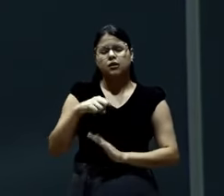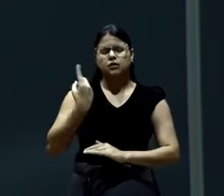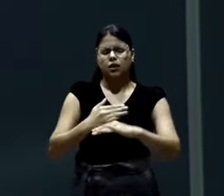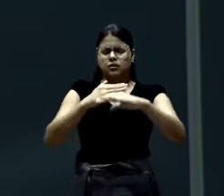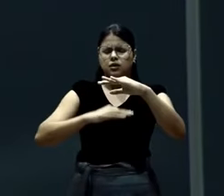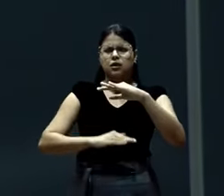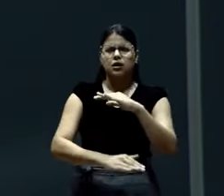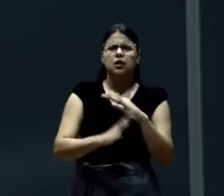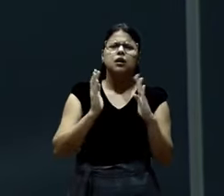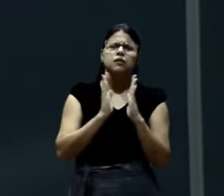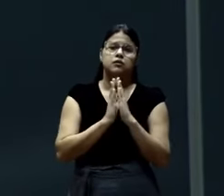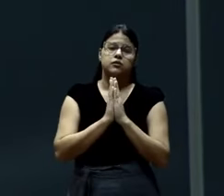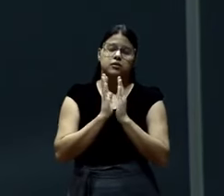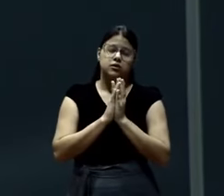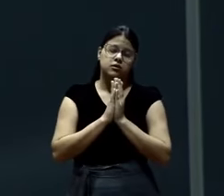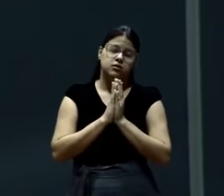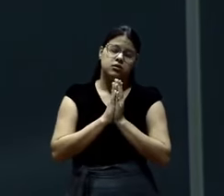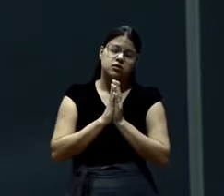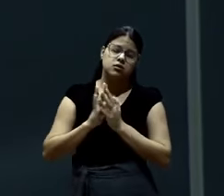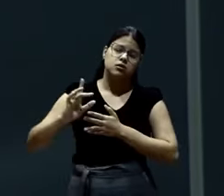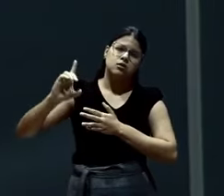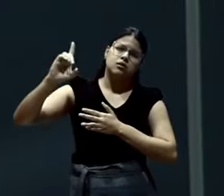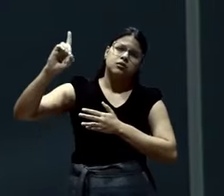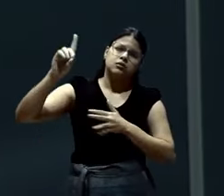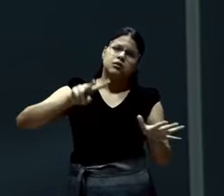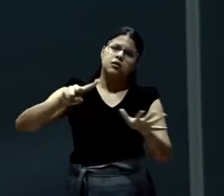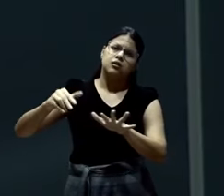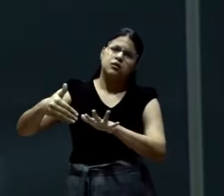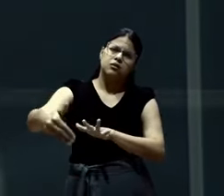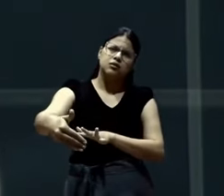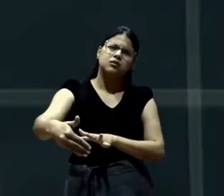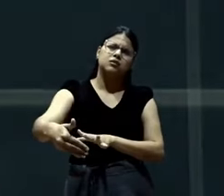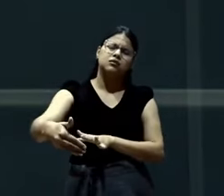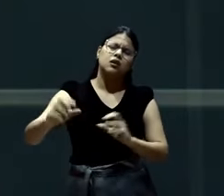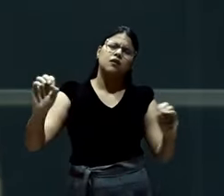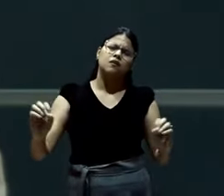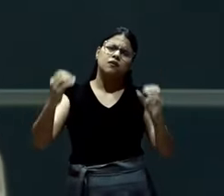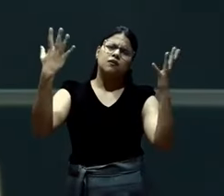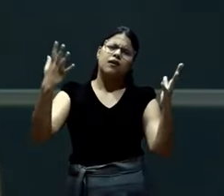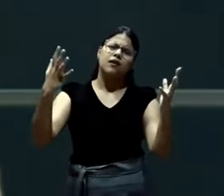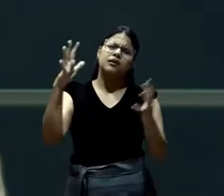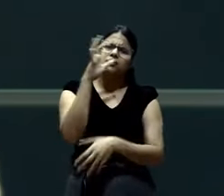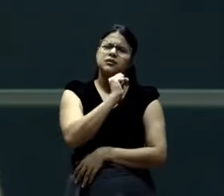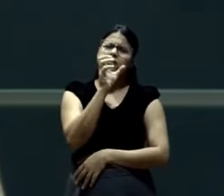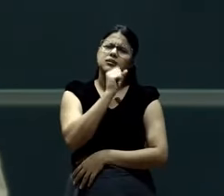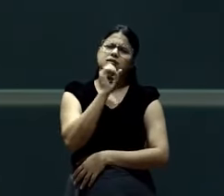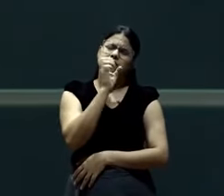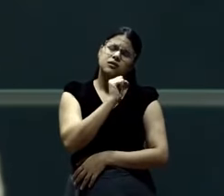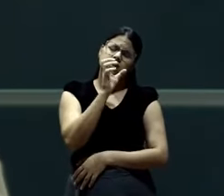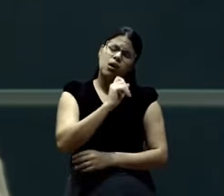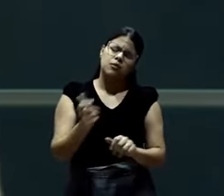abençoado ali, Senhor. Deus. A programação do final de semana. Festa no sábado. É, Deus.